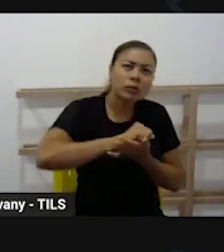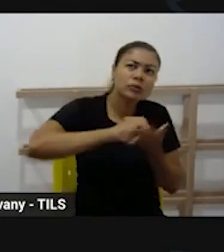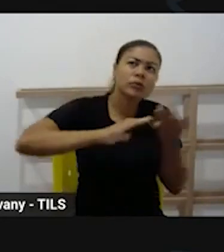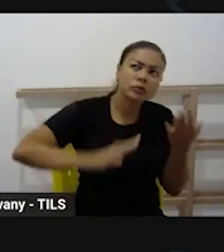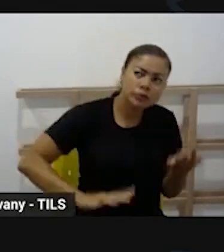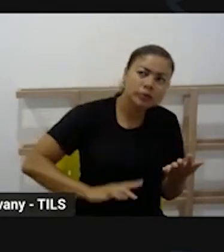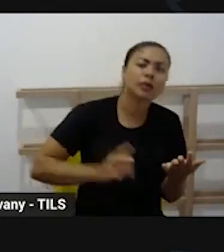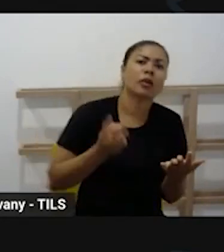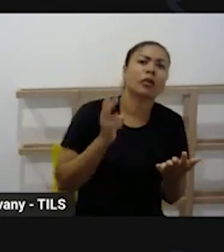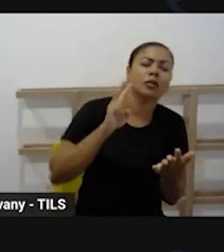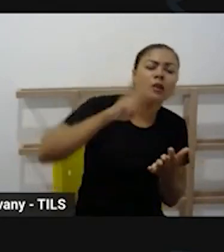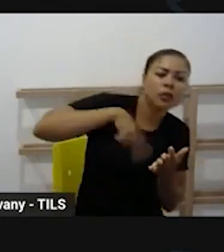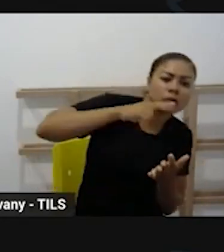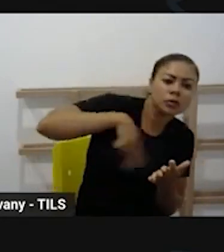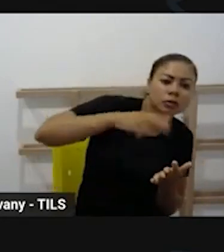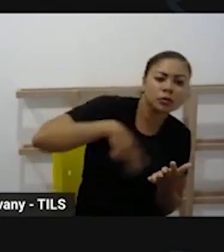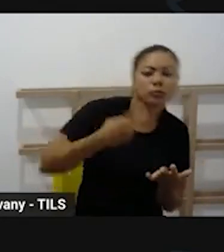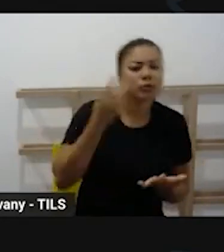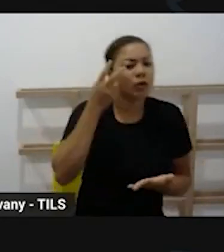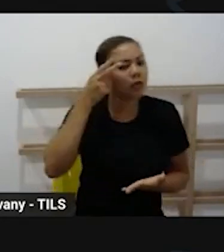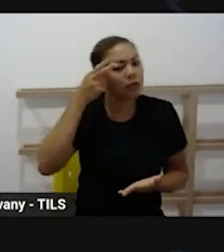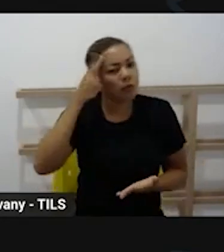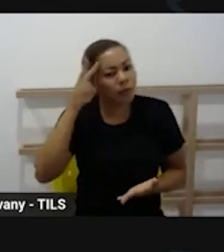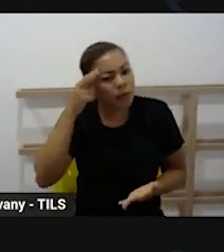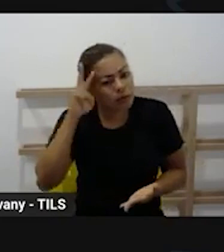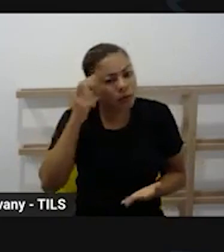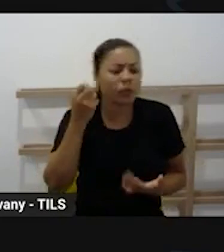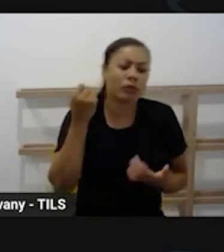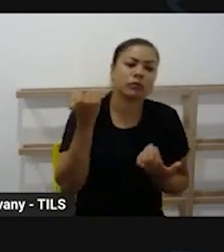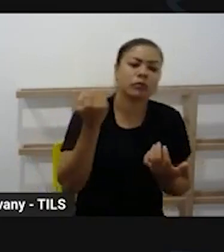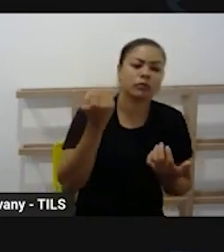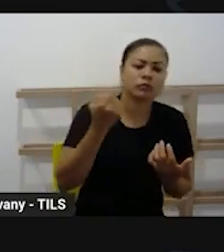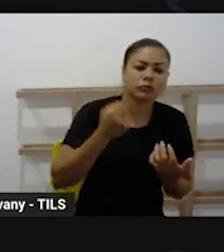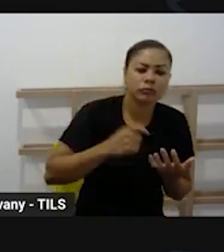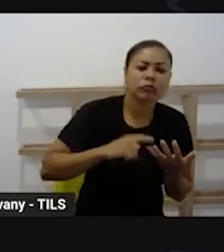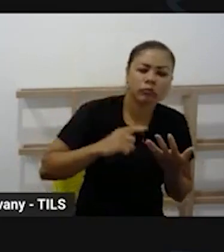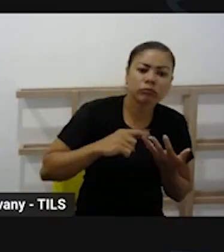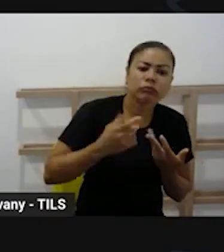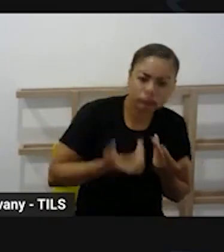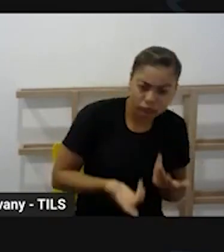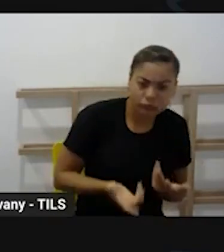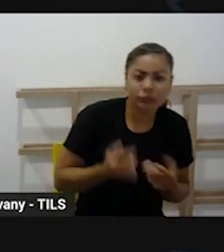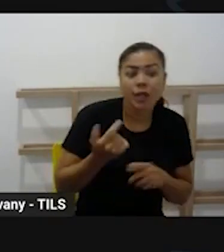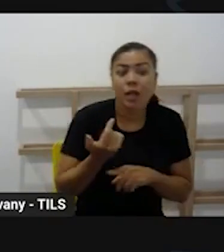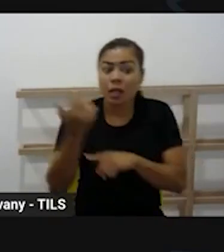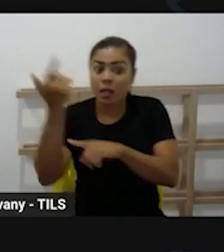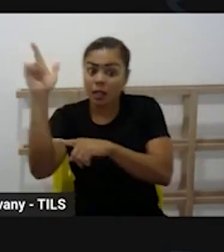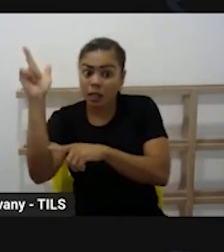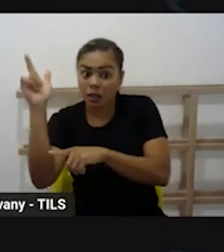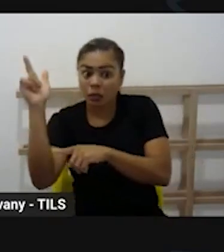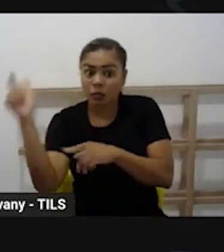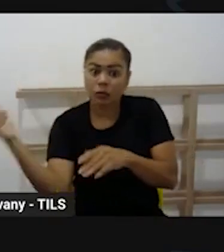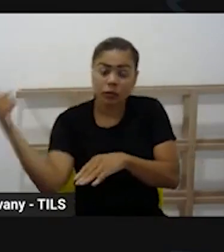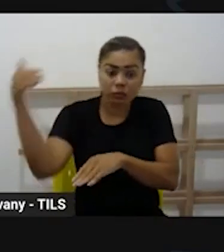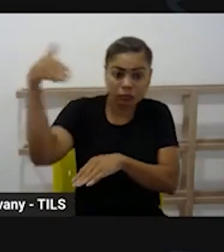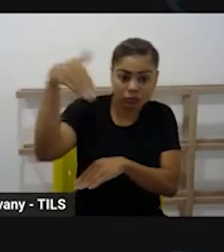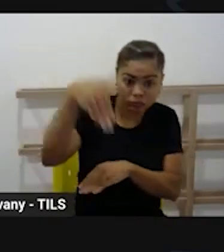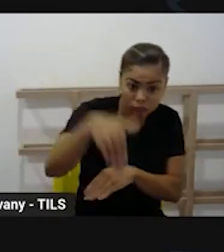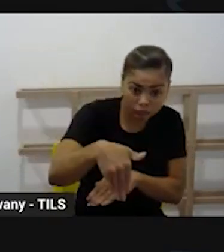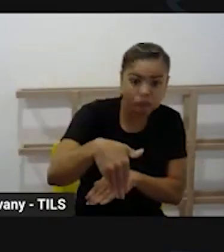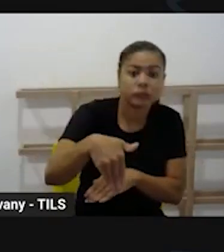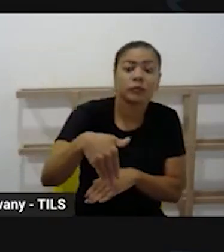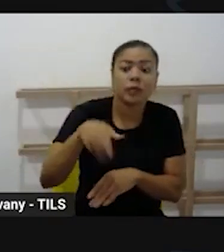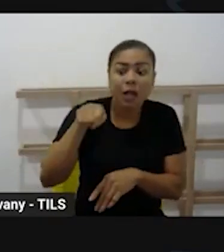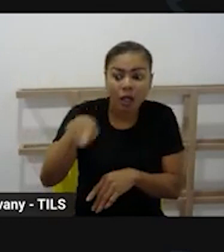ter o brincar heurístico eu sei que nesse dia eu projeto então Candice que vai entrar na quinta-feira ela sabe aquela rotina da escola